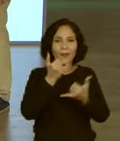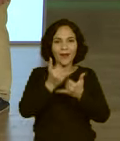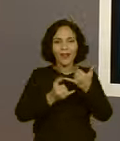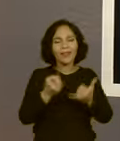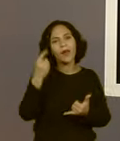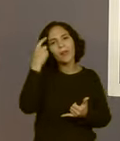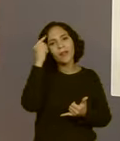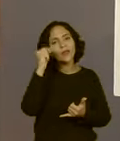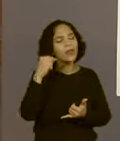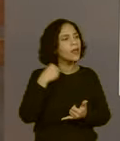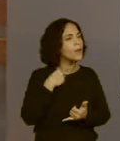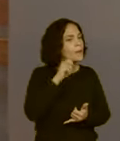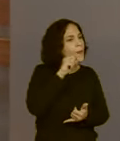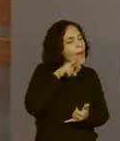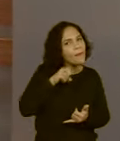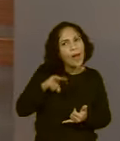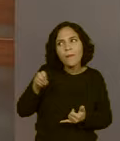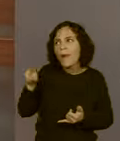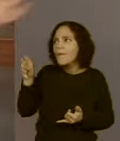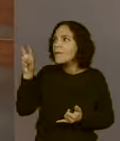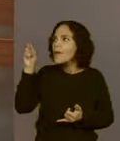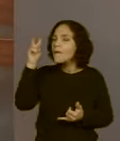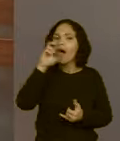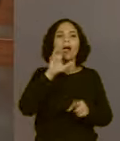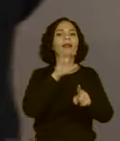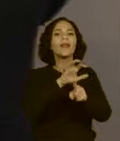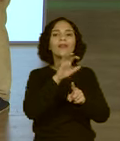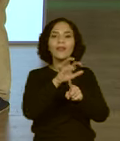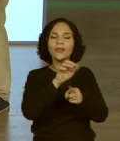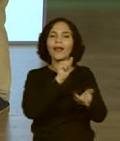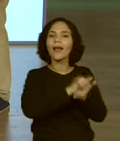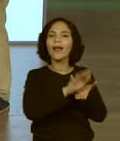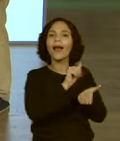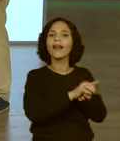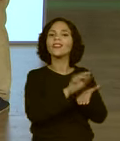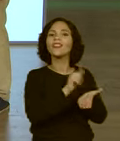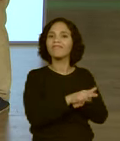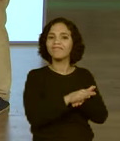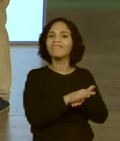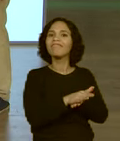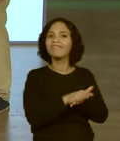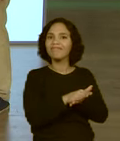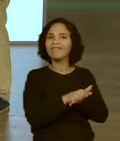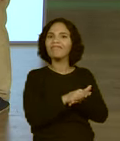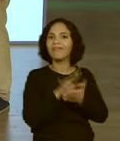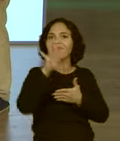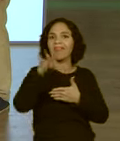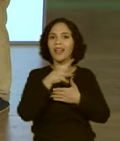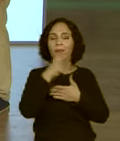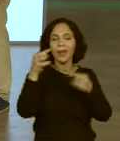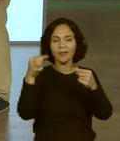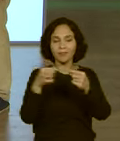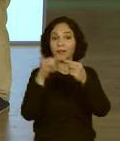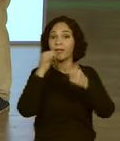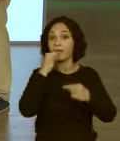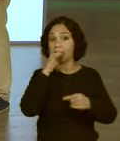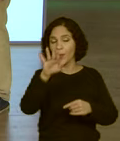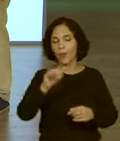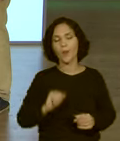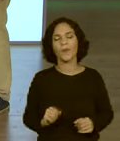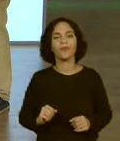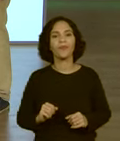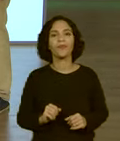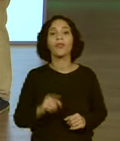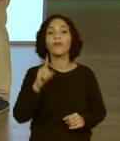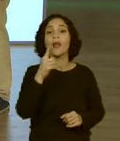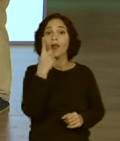que a gente tem ao nosso redor impacta em algumas dessas despesas. Por exemplo, se você jogar